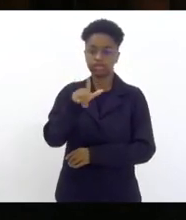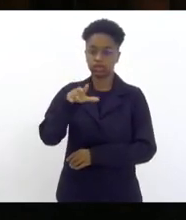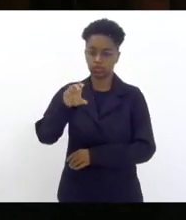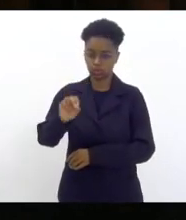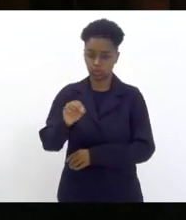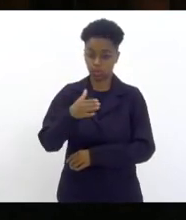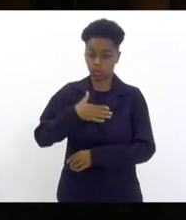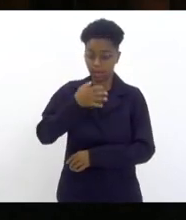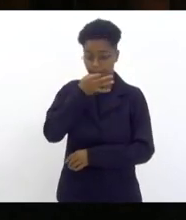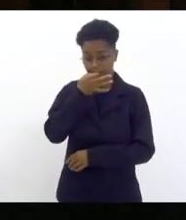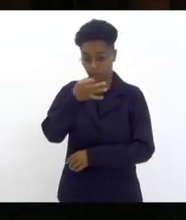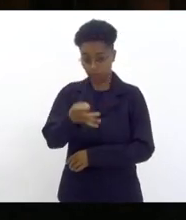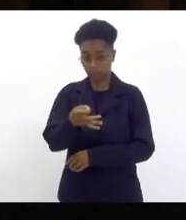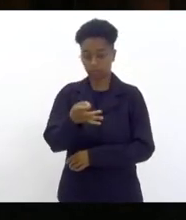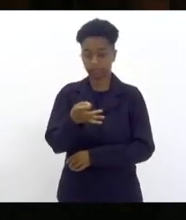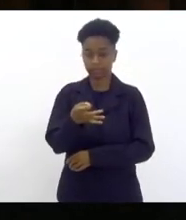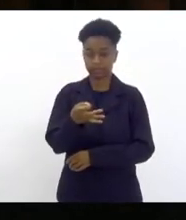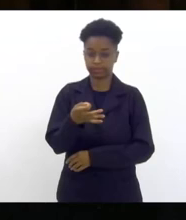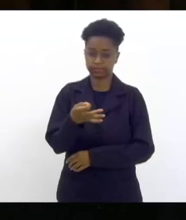minha opinião